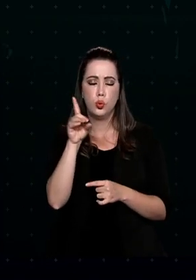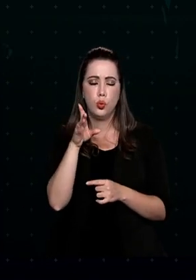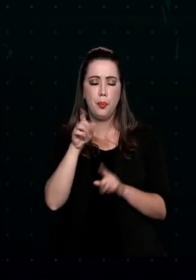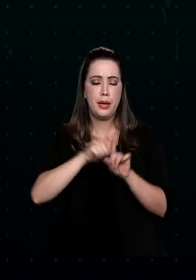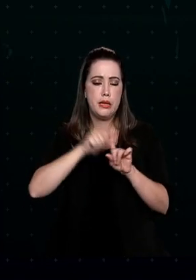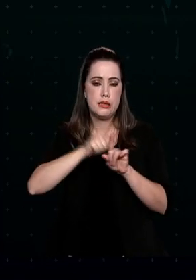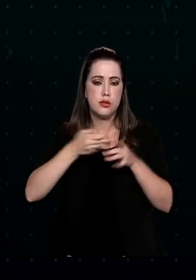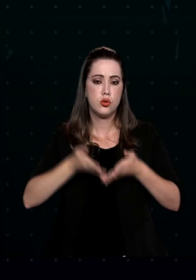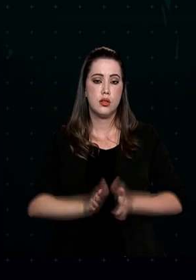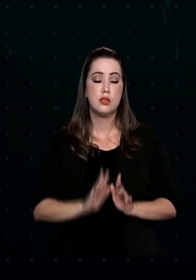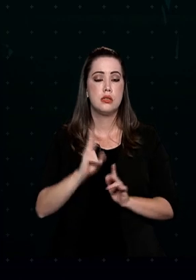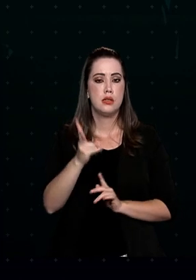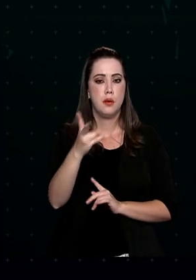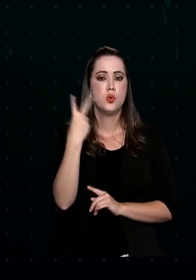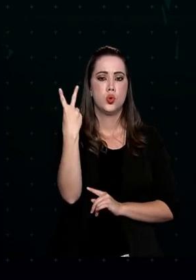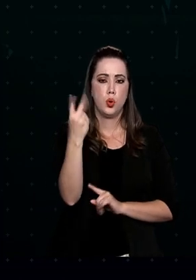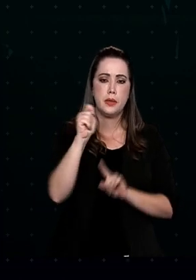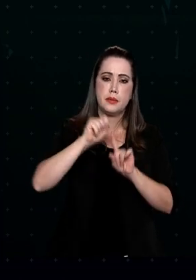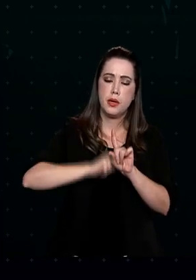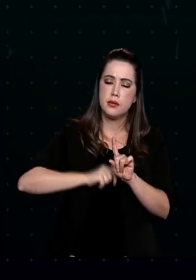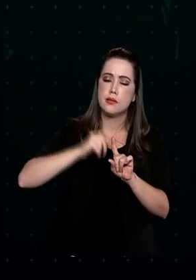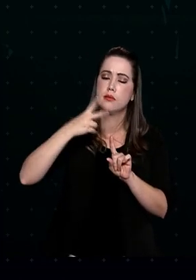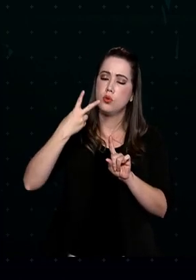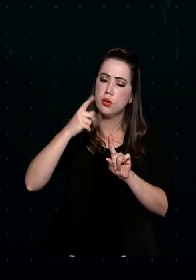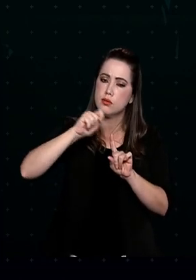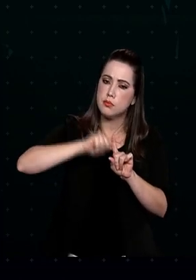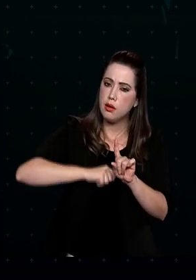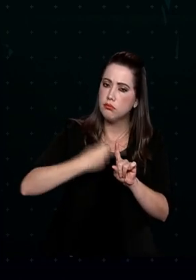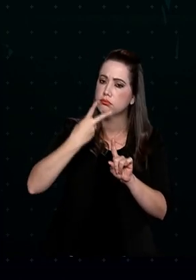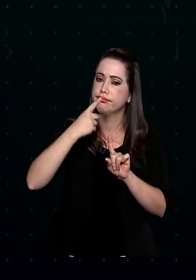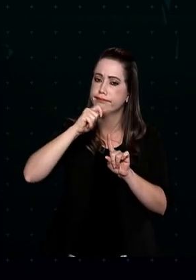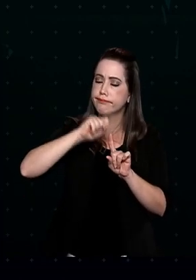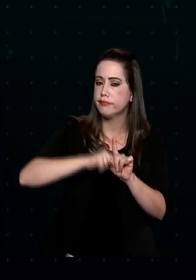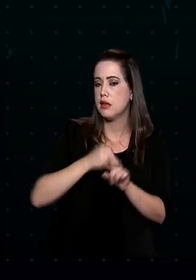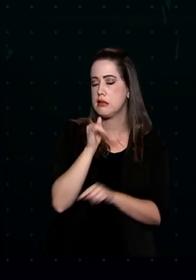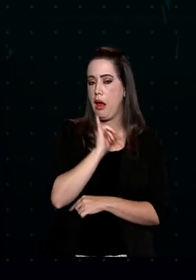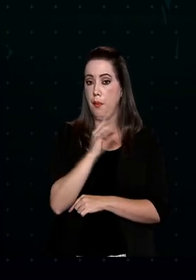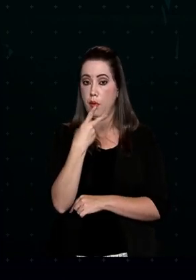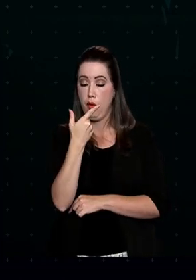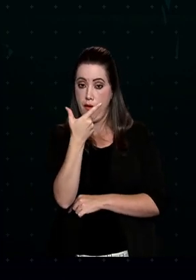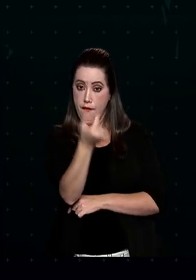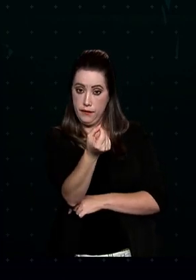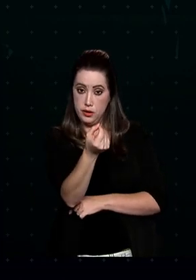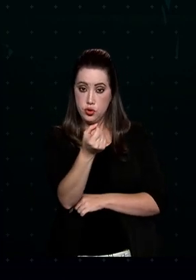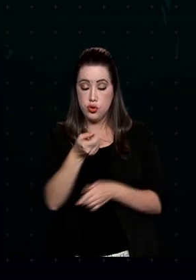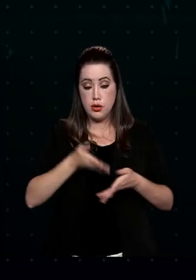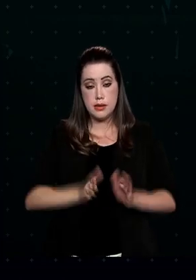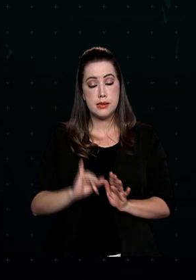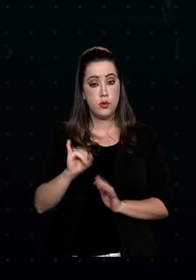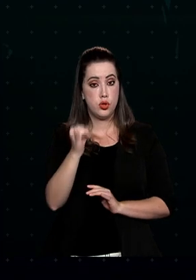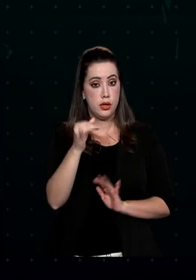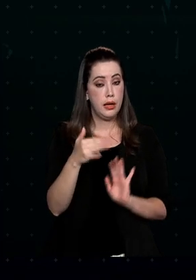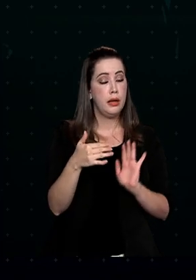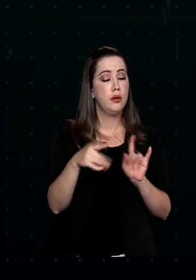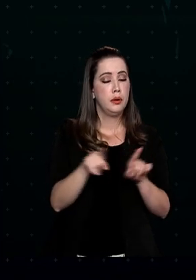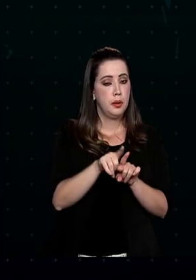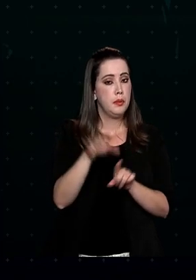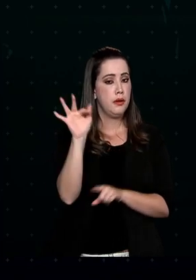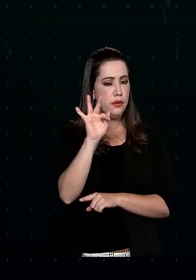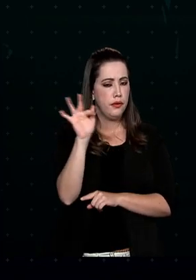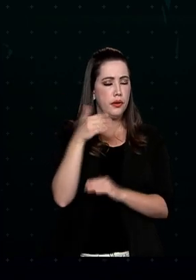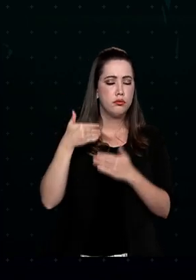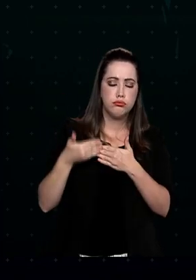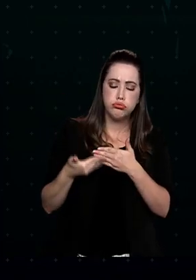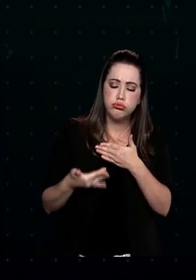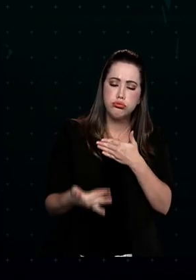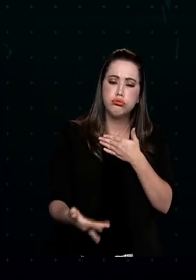Sempre de dois em dois meses. Por exemplo, dia 20 vão receber os nascidos em janeiro e fevereiro. E assim por diante, até